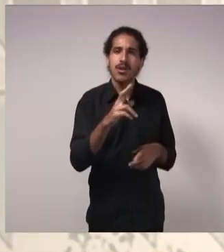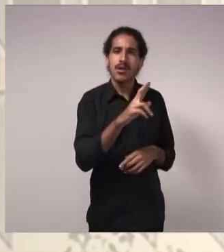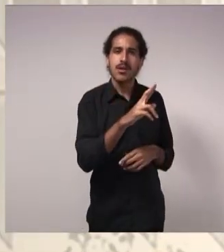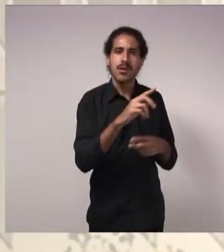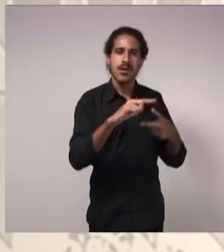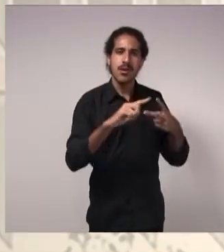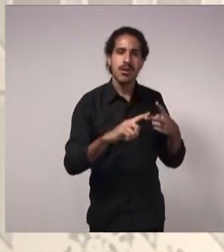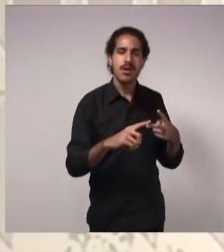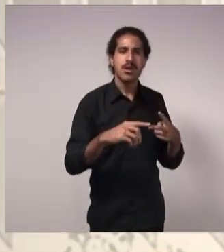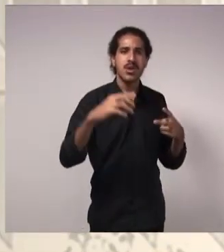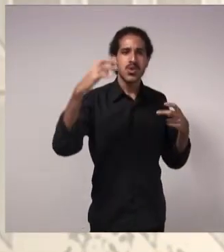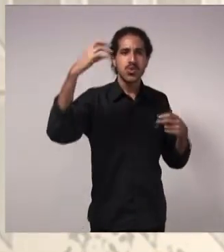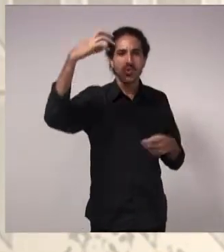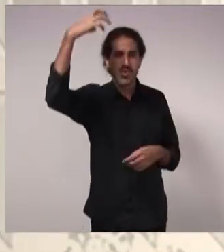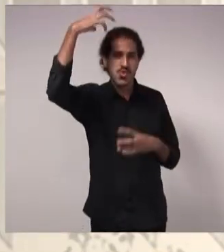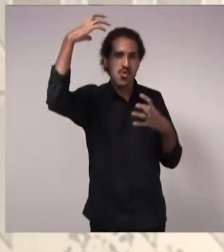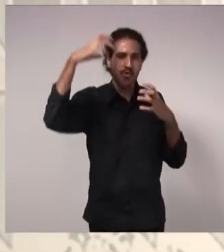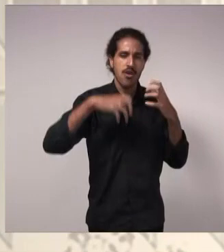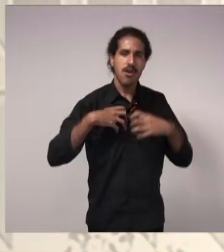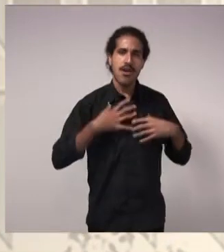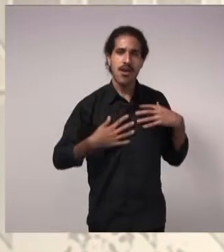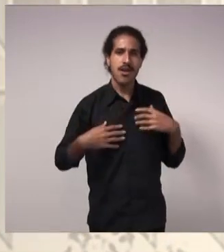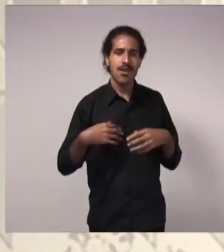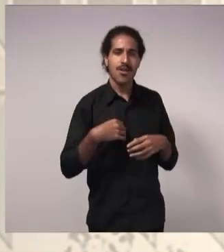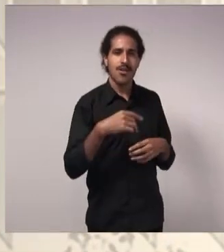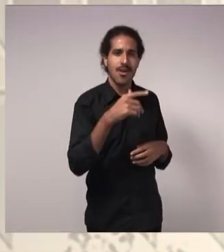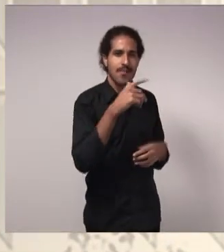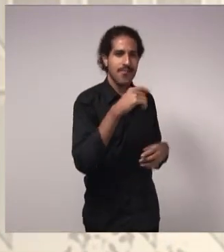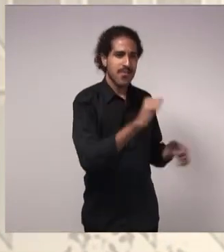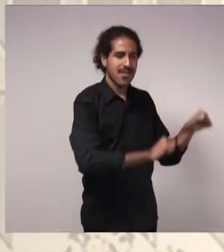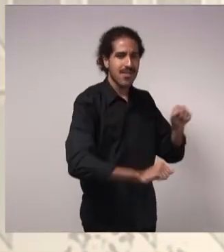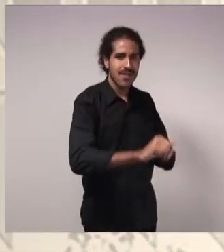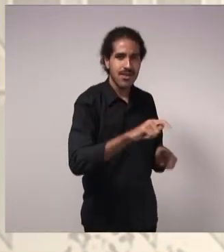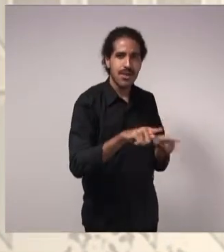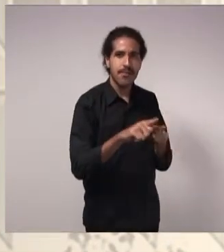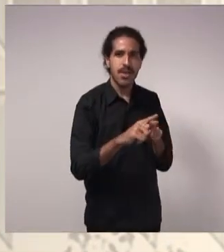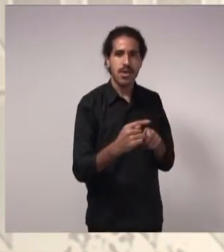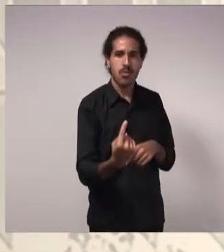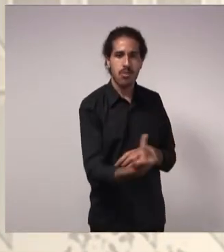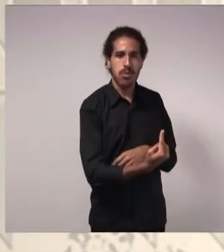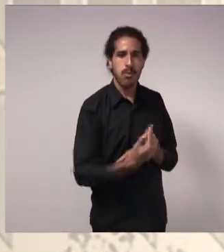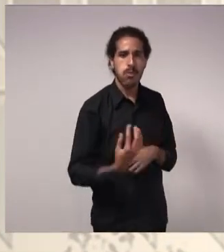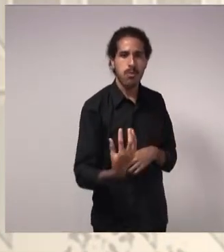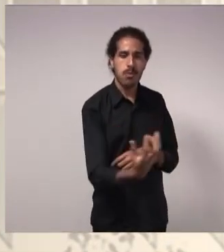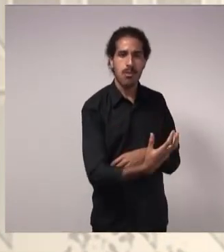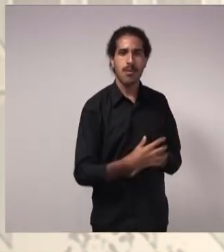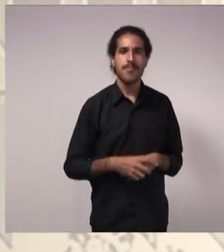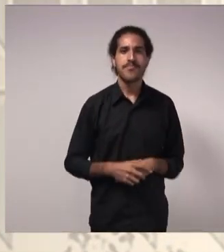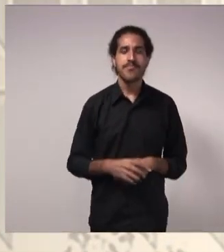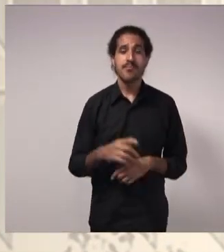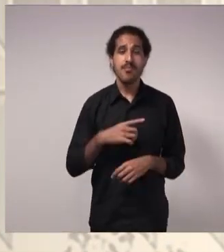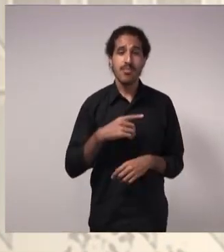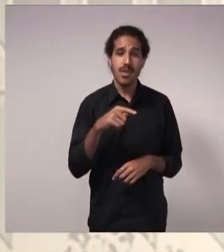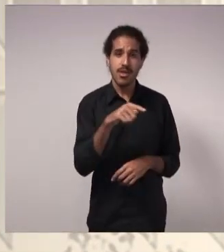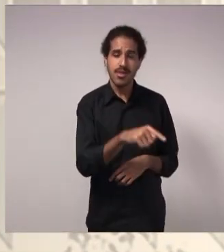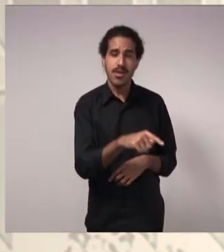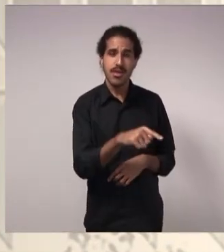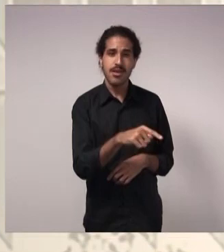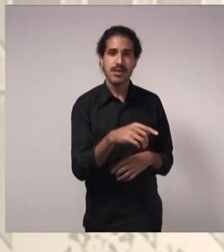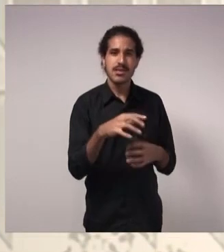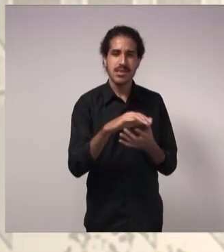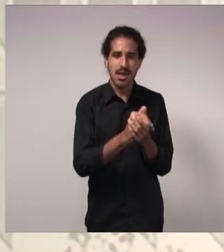dos chuveiros, dos lavatórios, tanques e máquinas de lavar roupa. É um efluente cuja principal contaminação é o sabão.